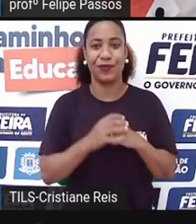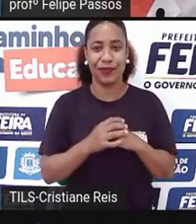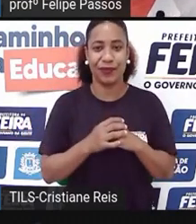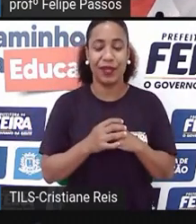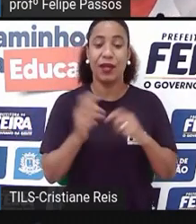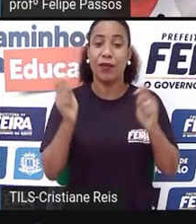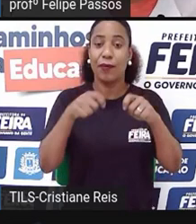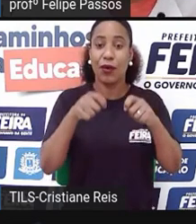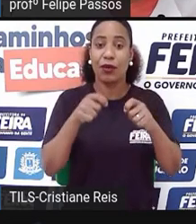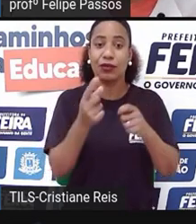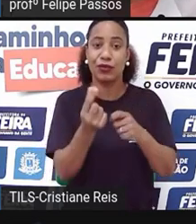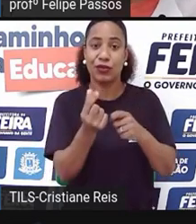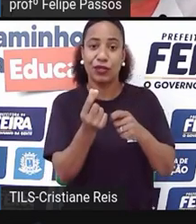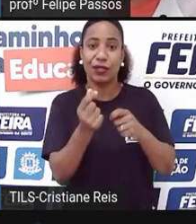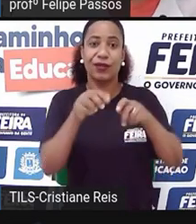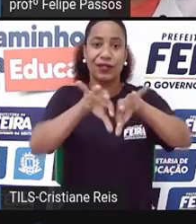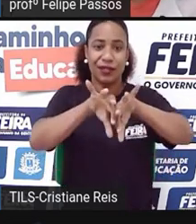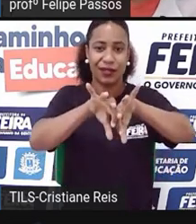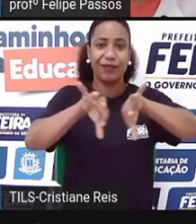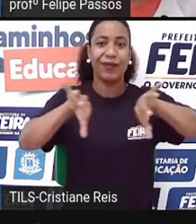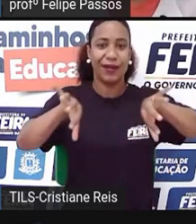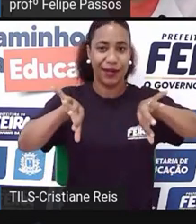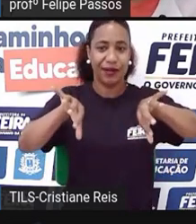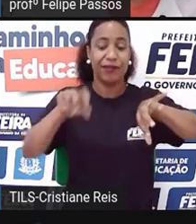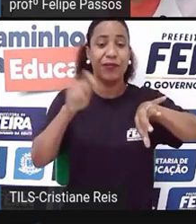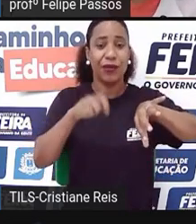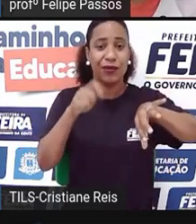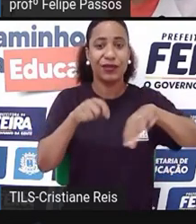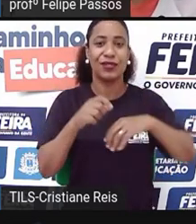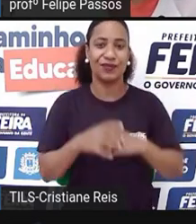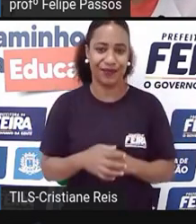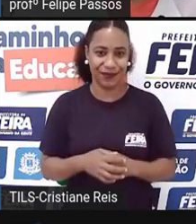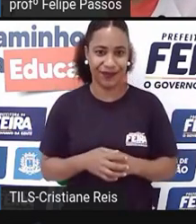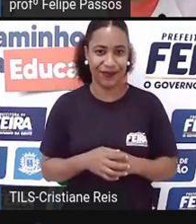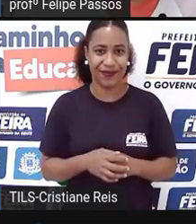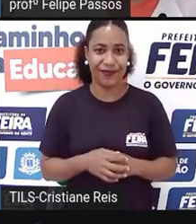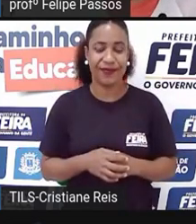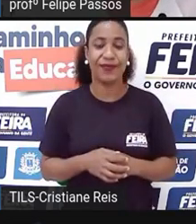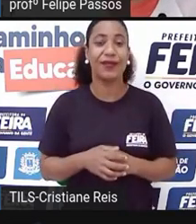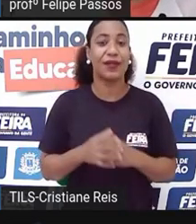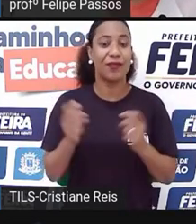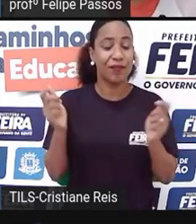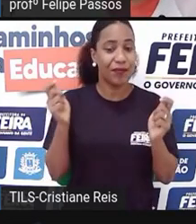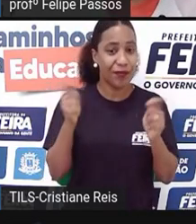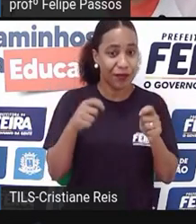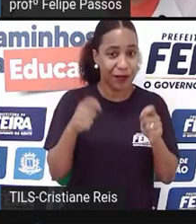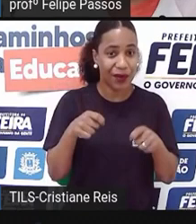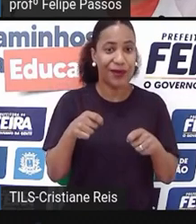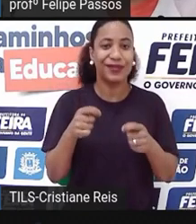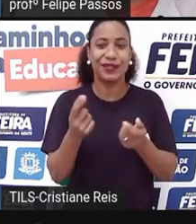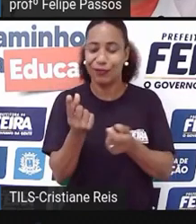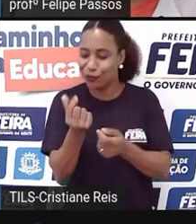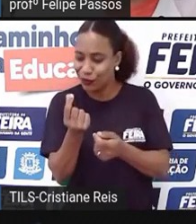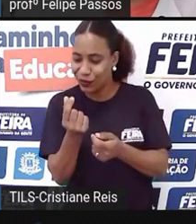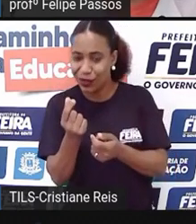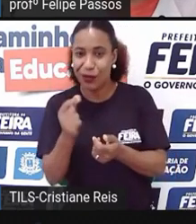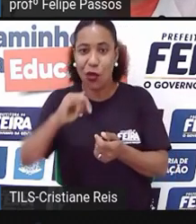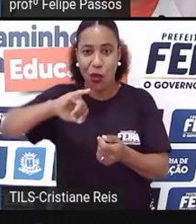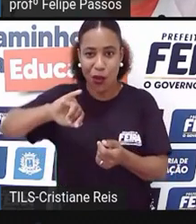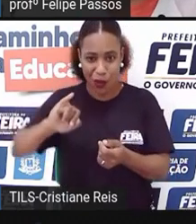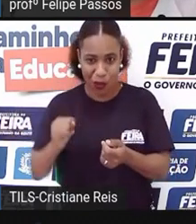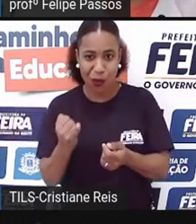separação e o que vem como lucro, você reinvestindo para aumentar a sua produção, aumentar a